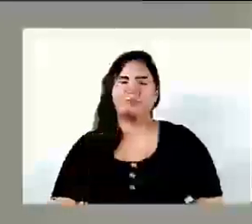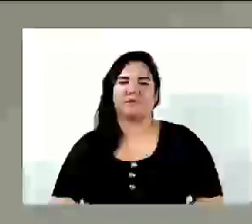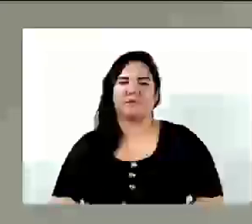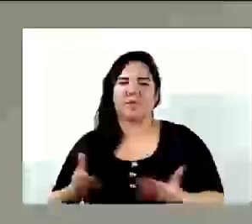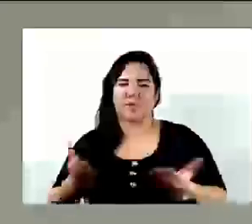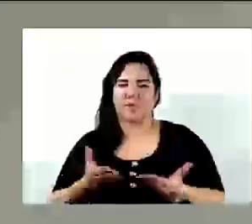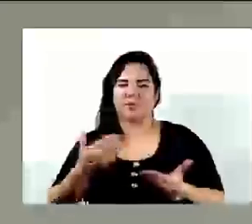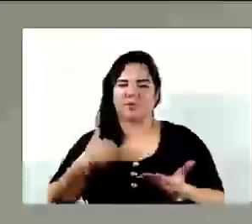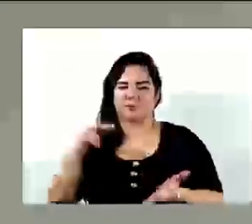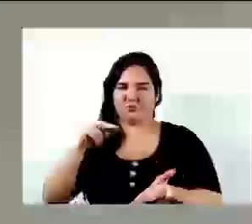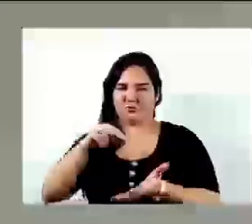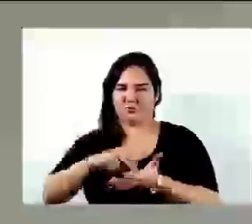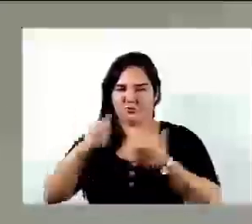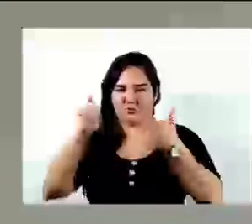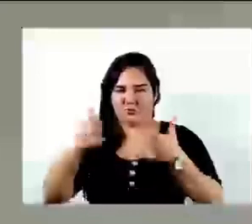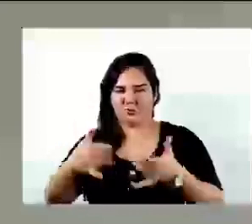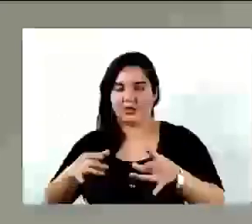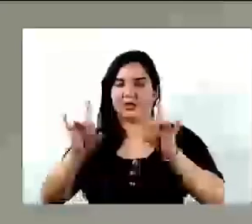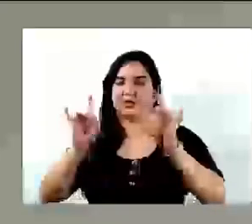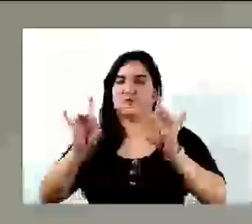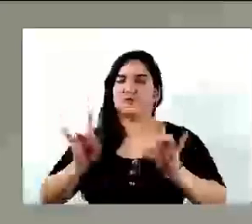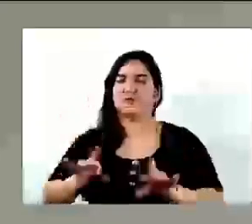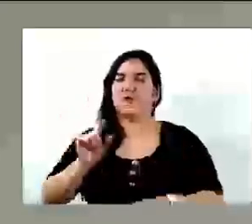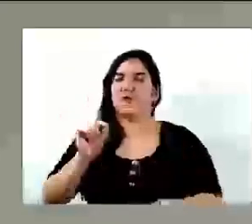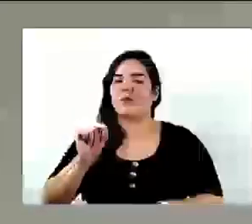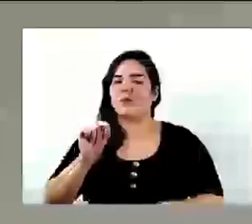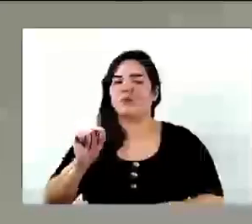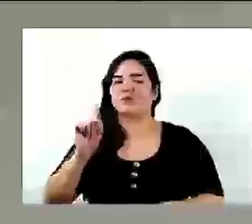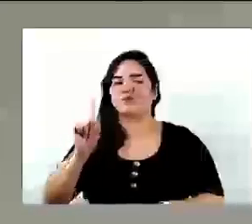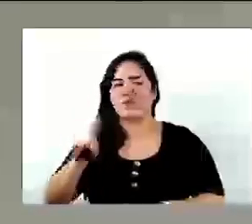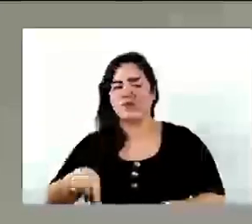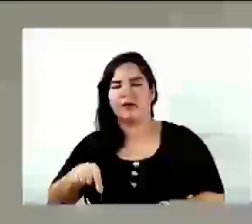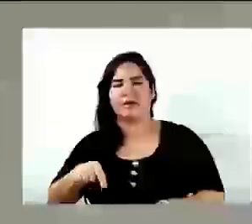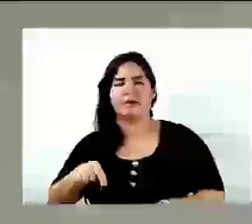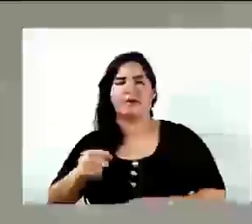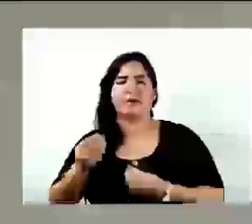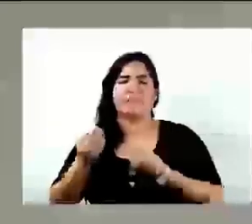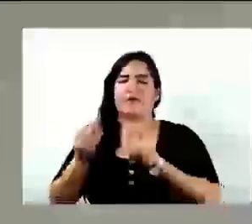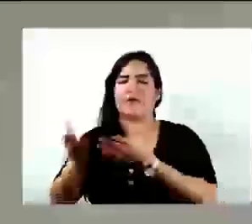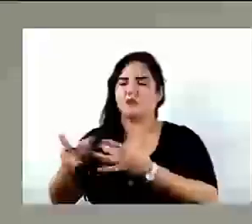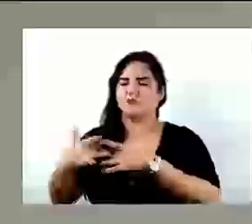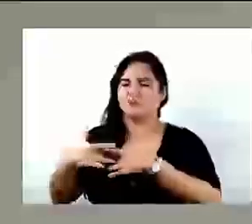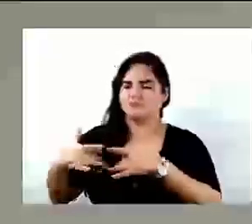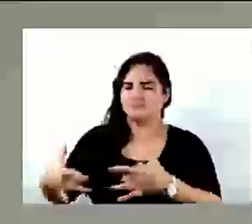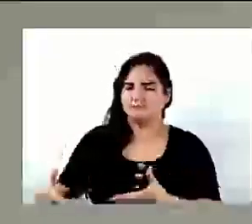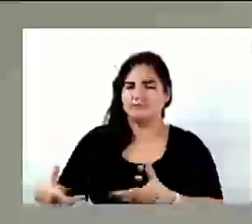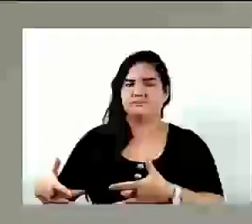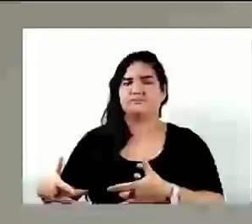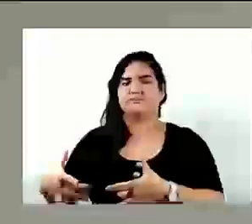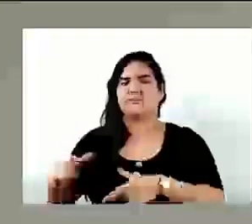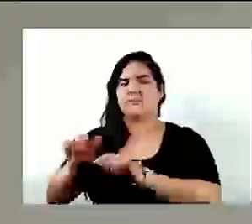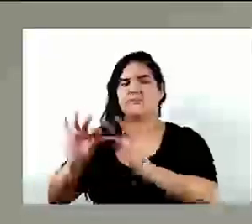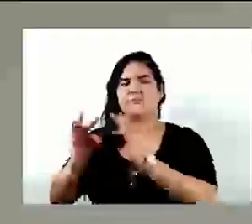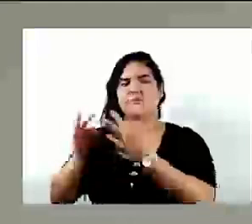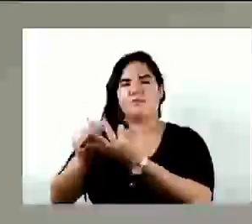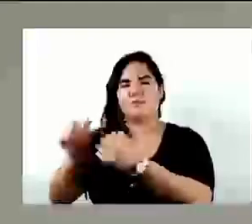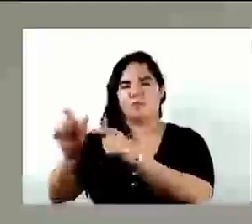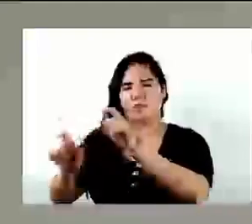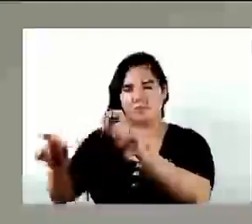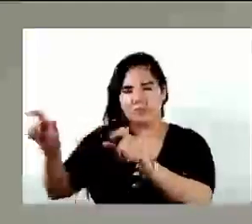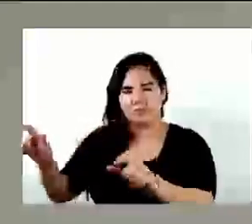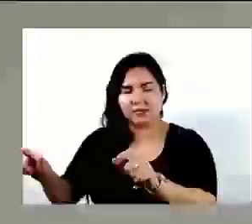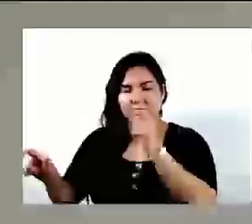uso a tribuna, de forma muito especial, é para prestar, vereador Mareca, solidariedade aos familiares, de forma muito